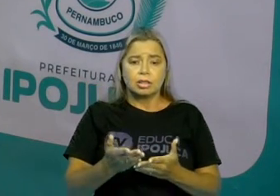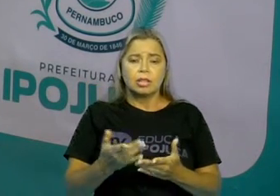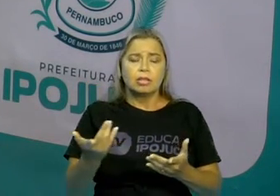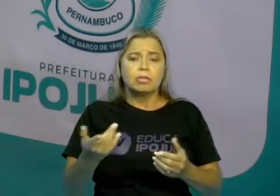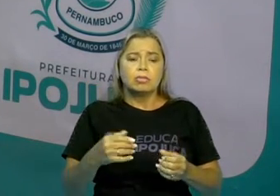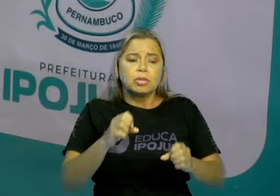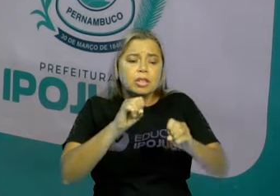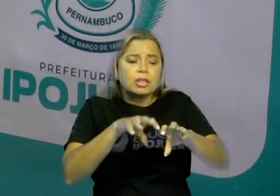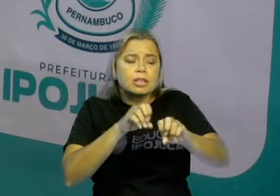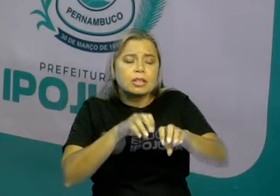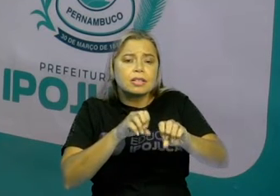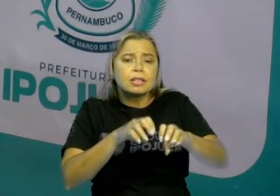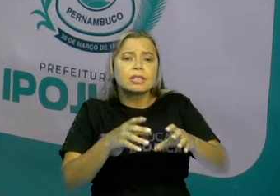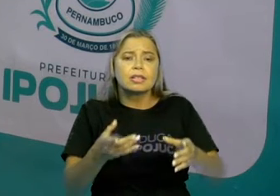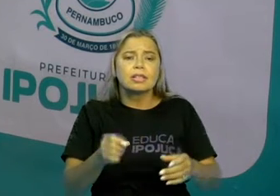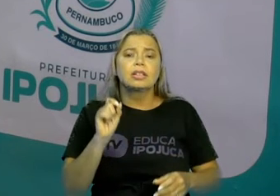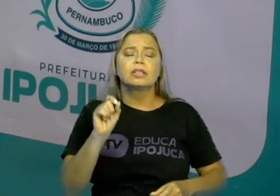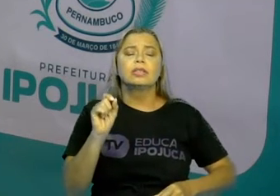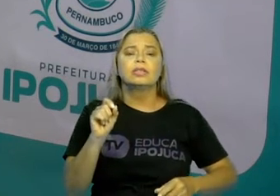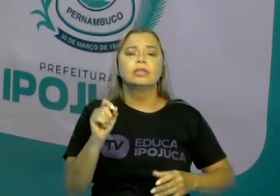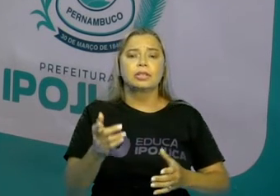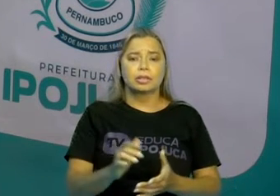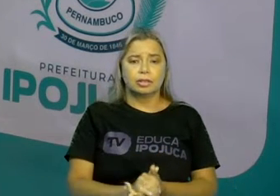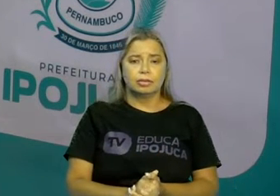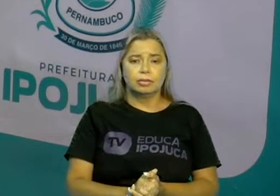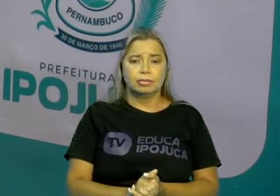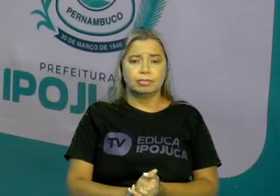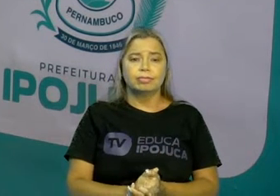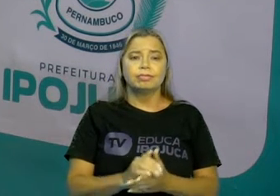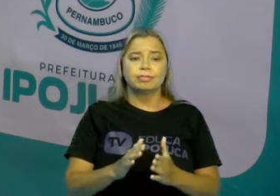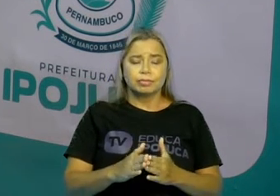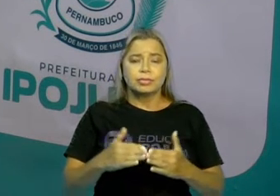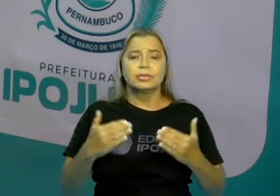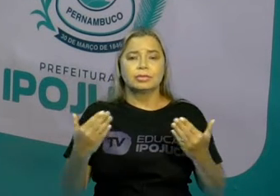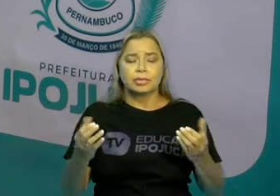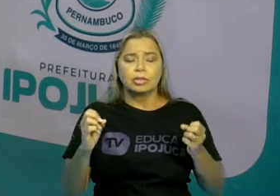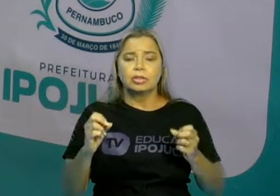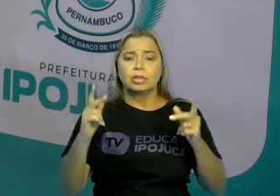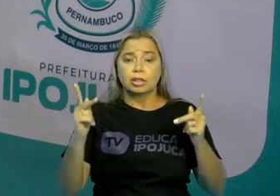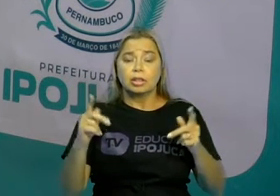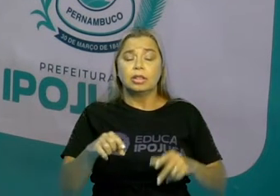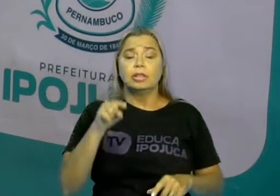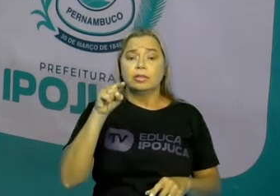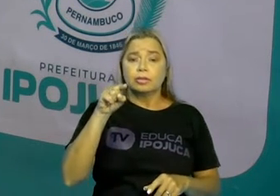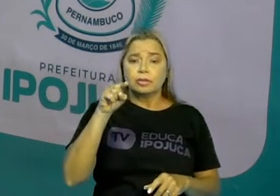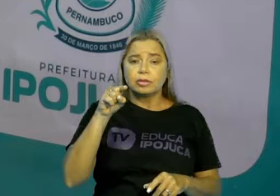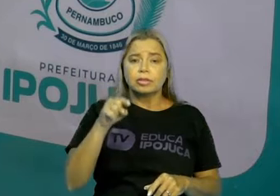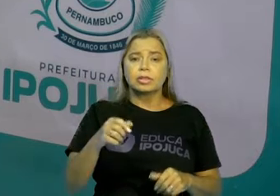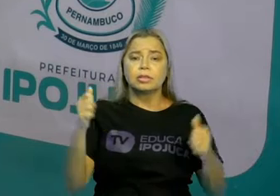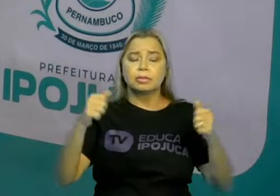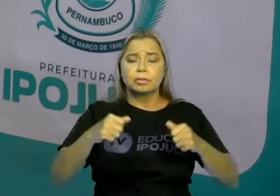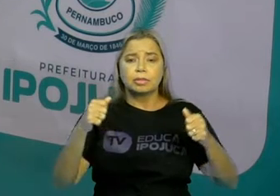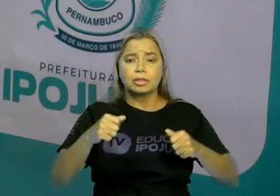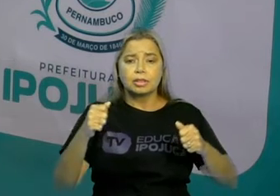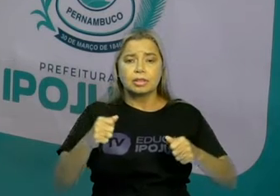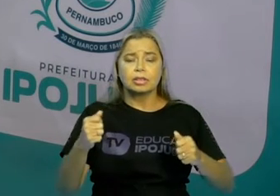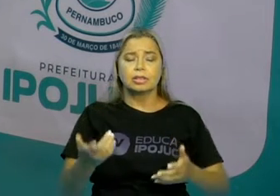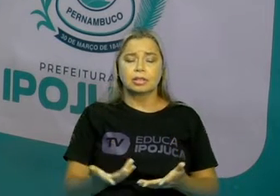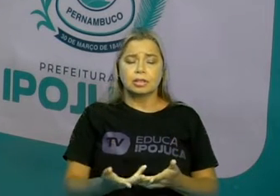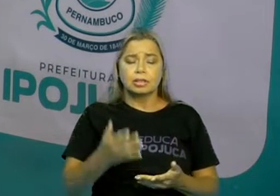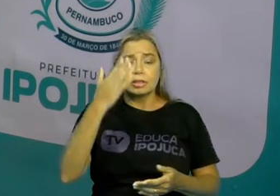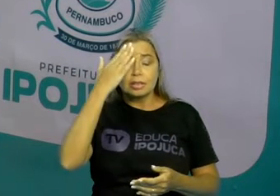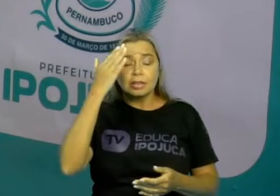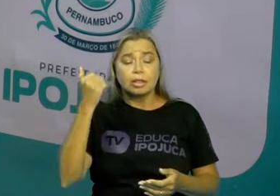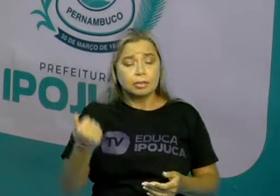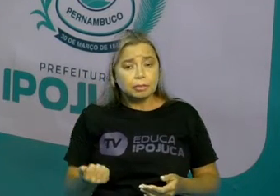campanha educativa, está falando sobre o quê essa campanha? Portanto, você tem que entender que cada um vai trazer um assunto